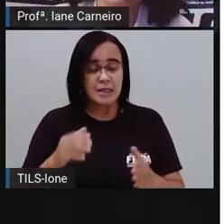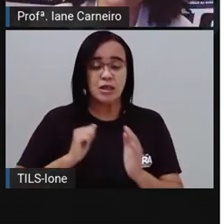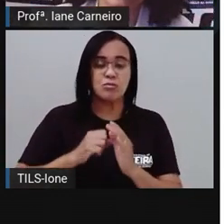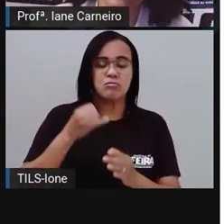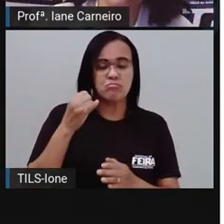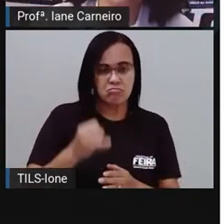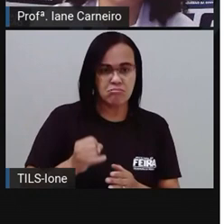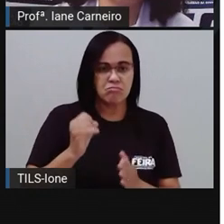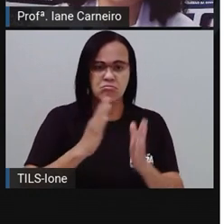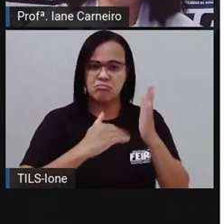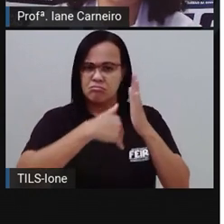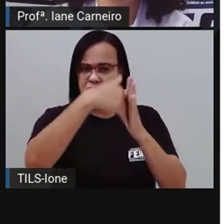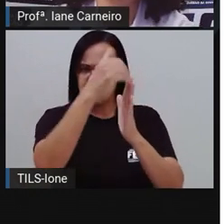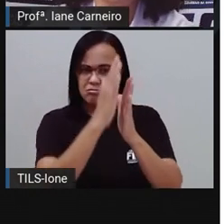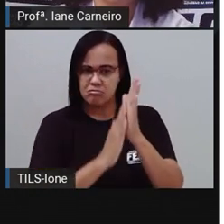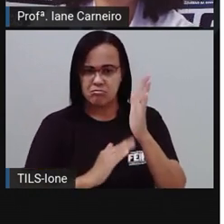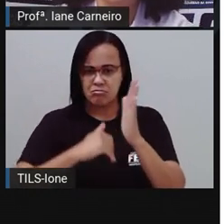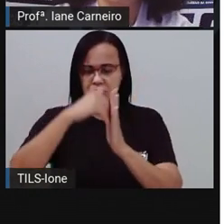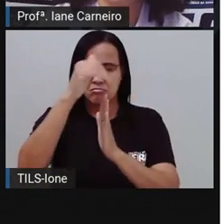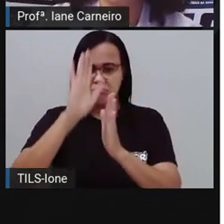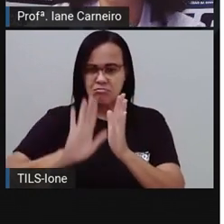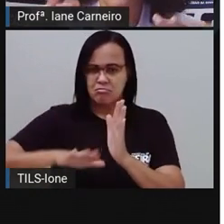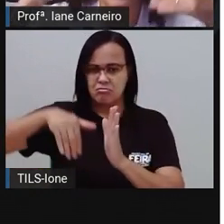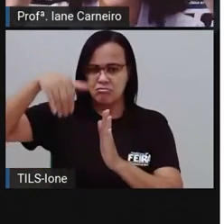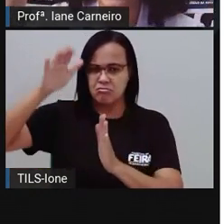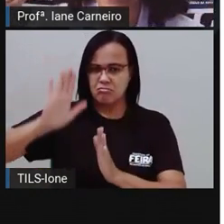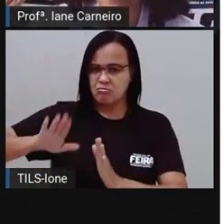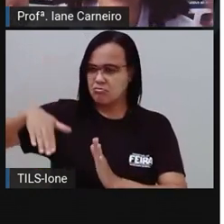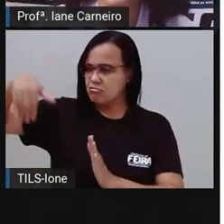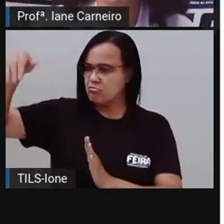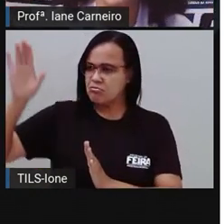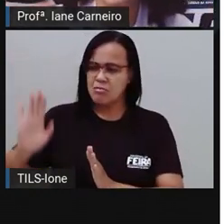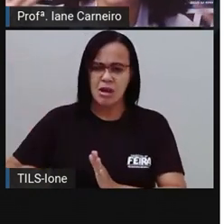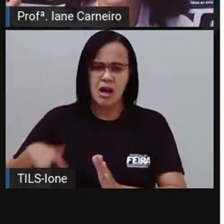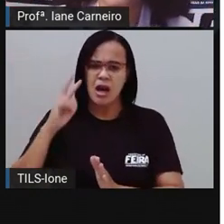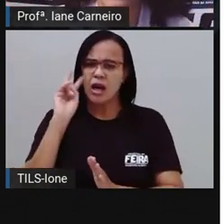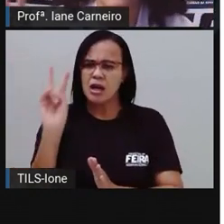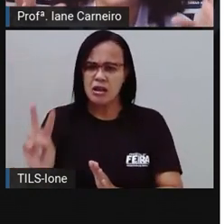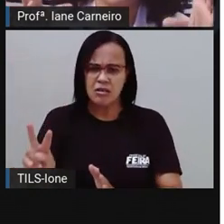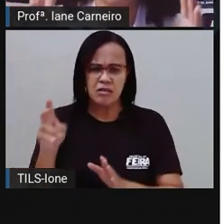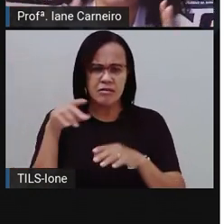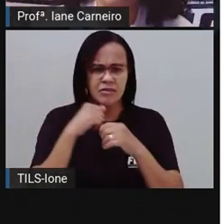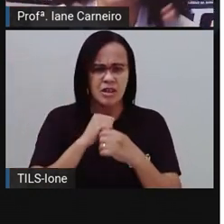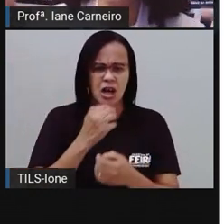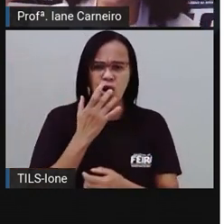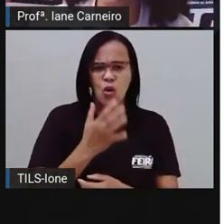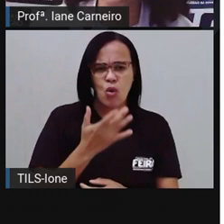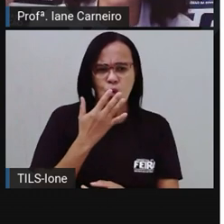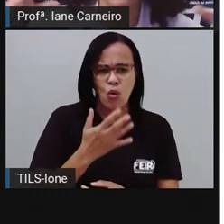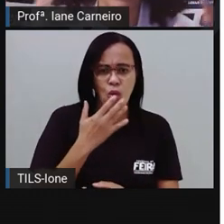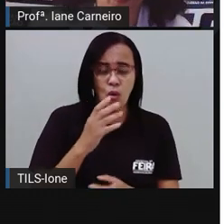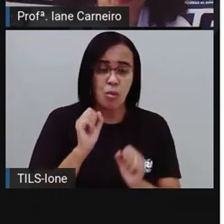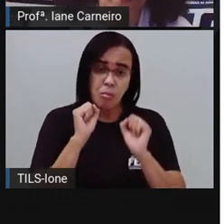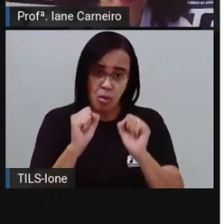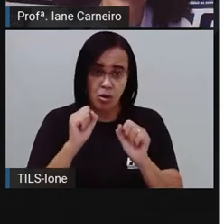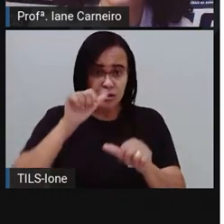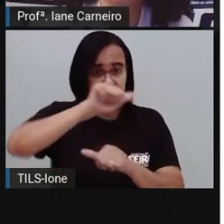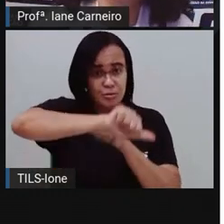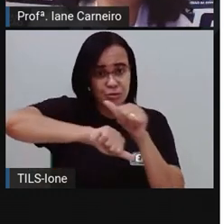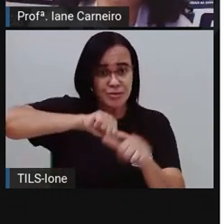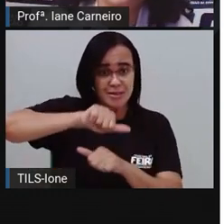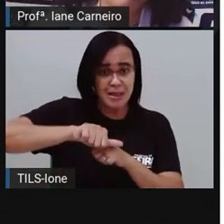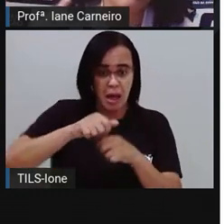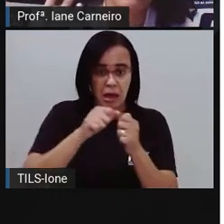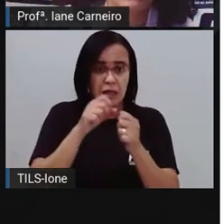parede pode ficar, né? Pode parecer que aquele lugar é um lugar maior ou menor, né?